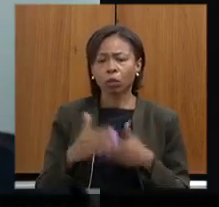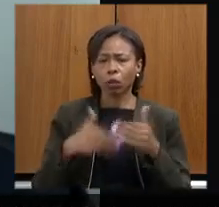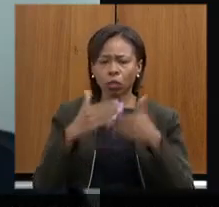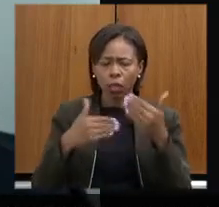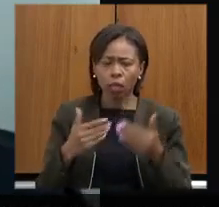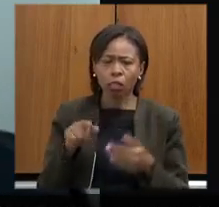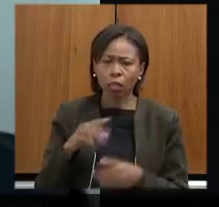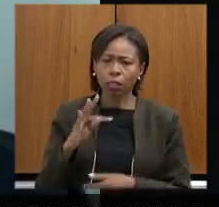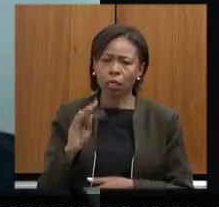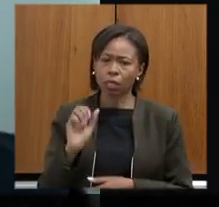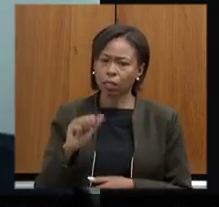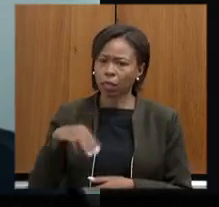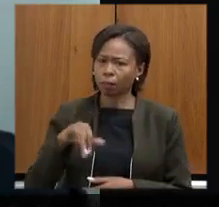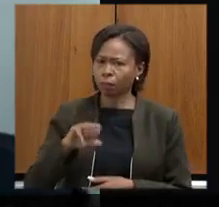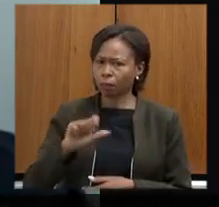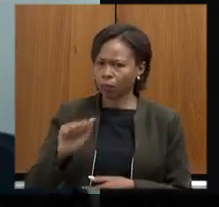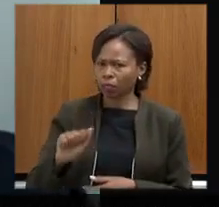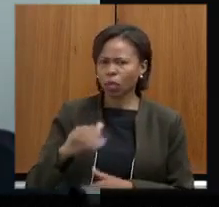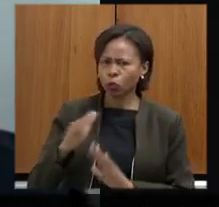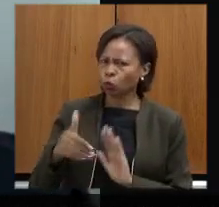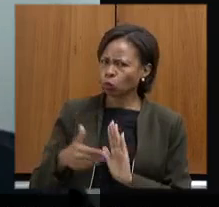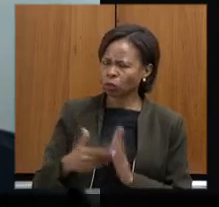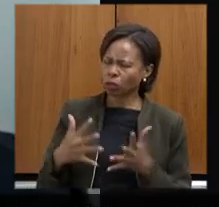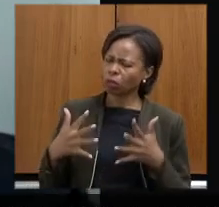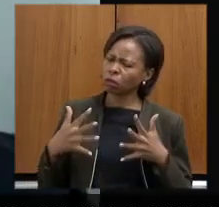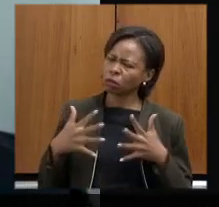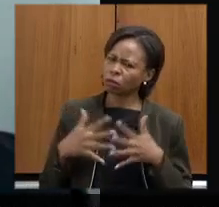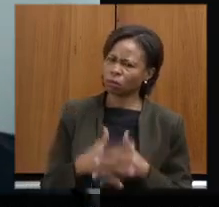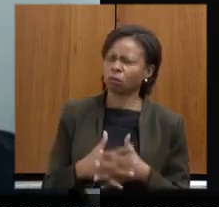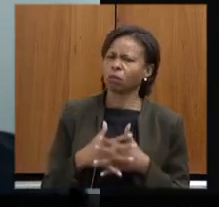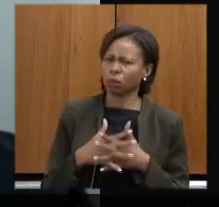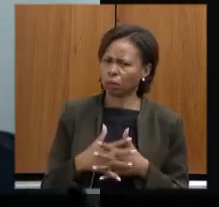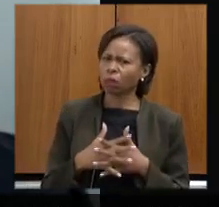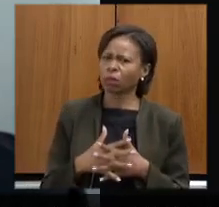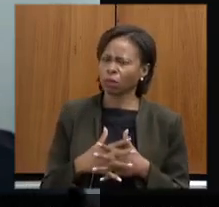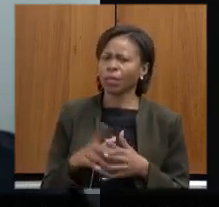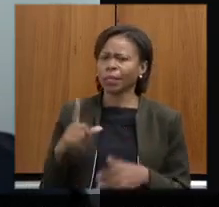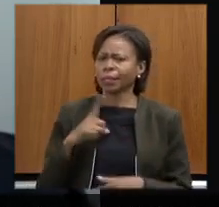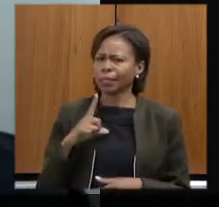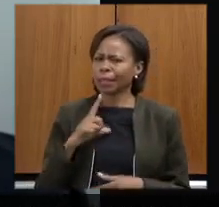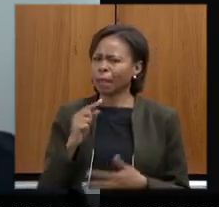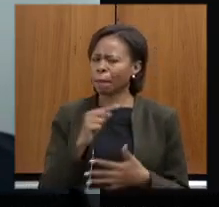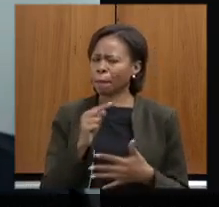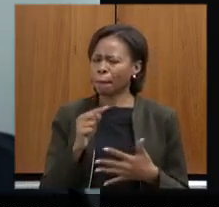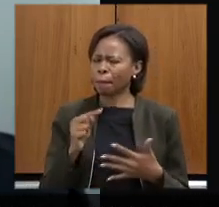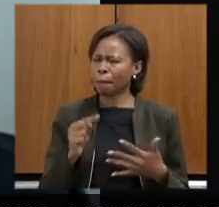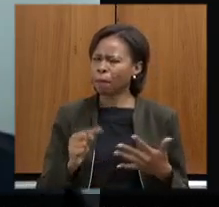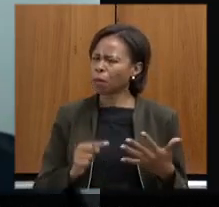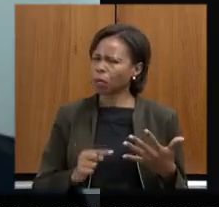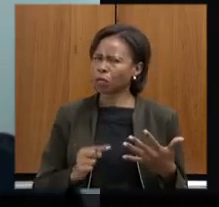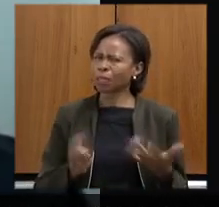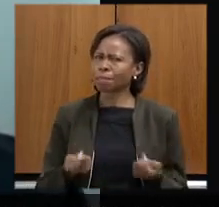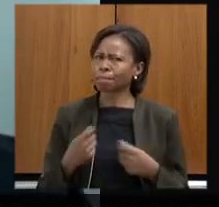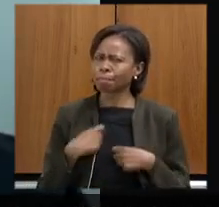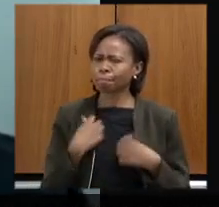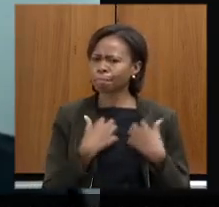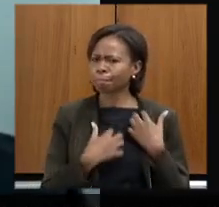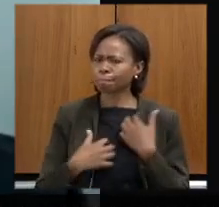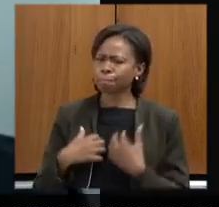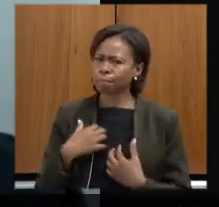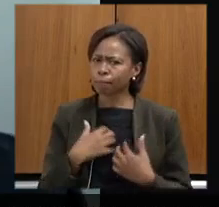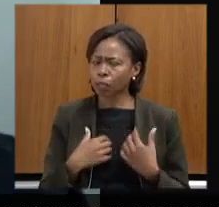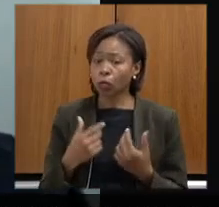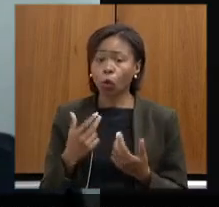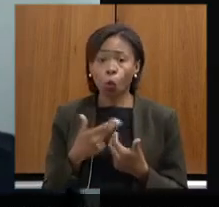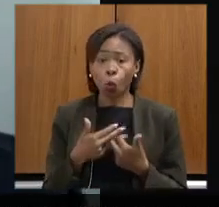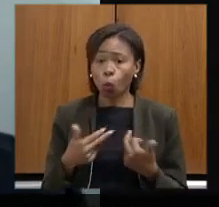como todo é que tá tudo muito estranho a verdade é que há várias questões aí que deixou a gente incomodado questões que são